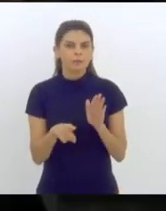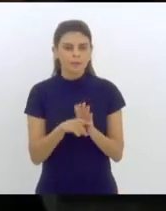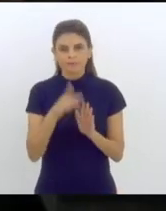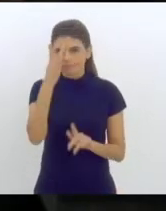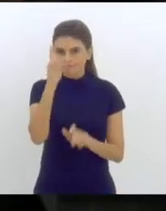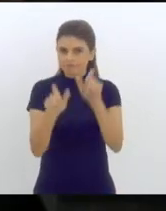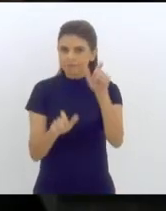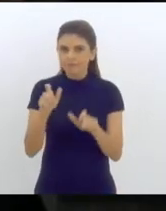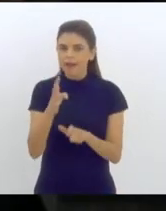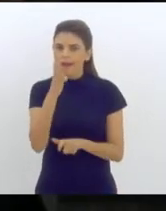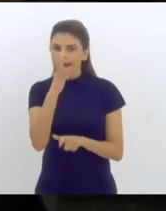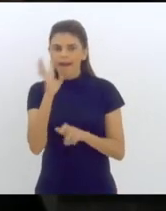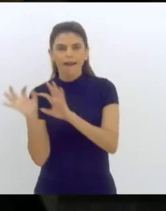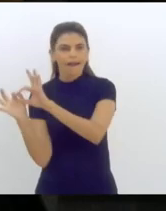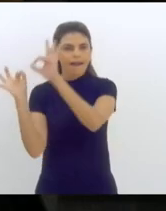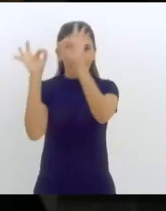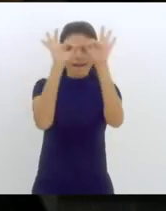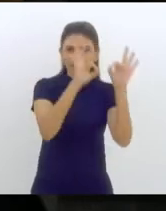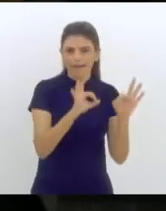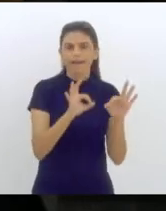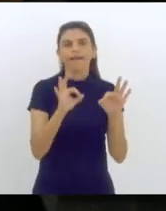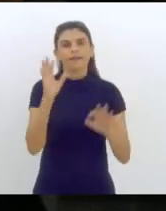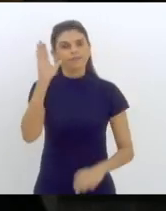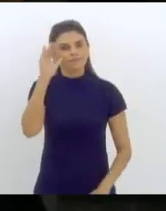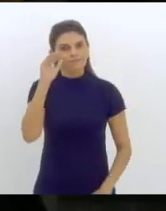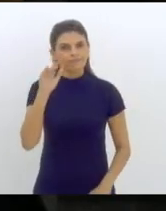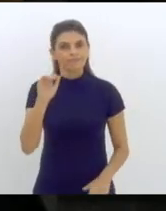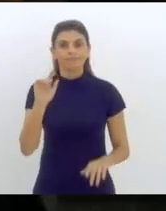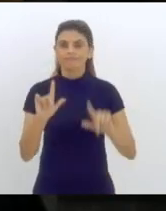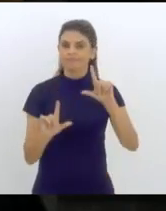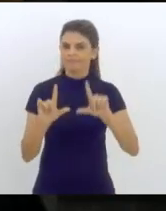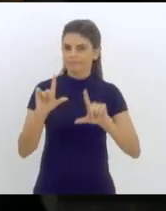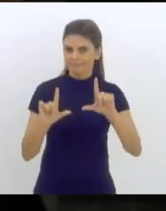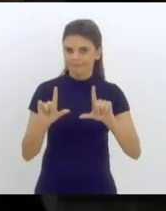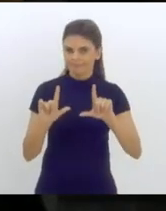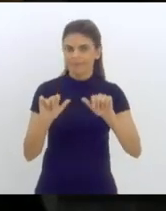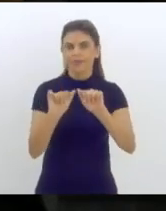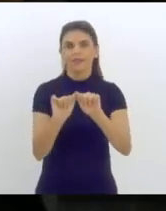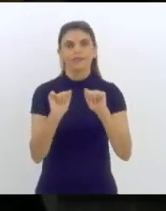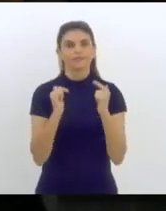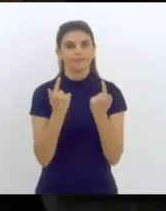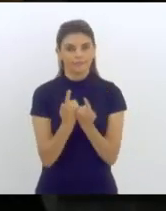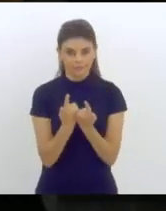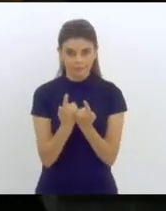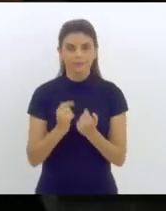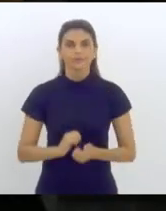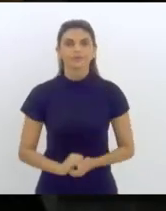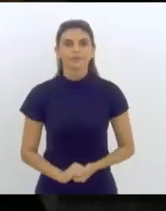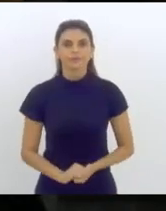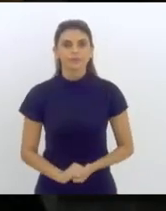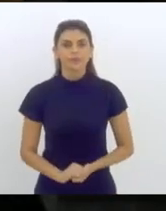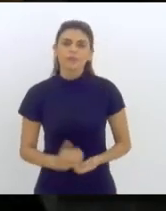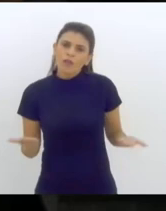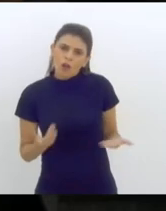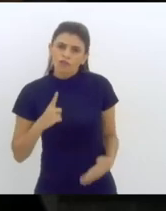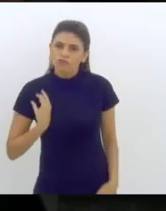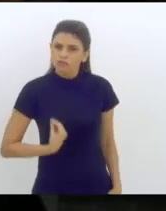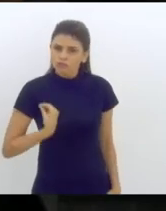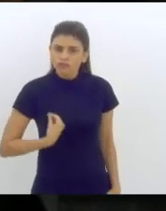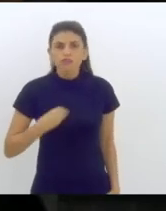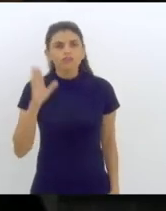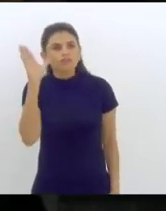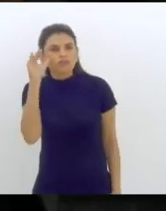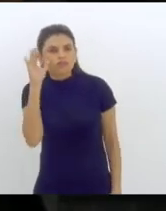telespectadores da TV Alerja, que nos assistem nesse